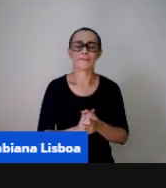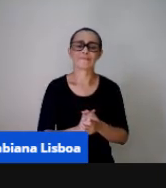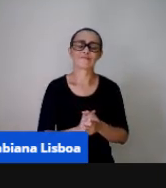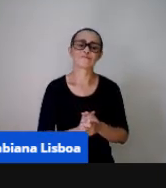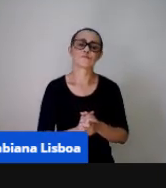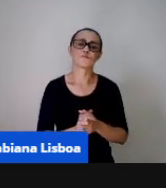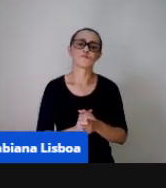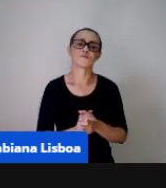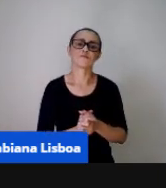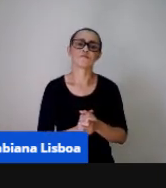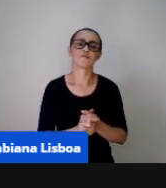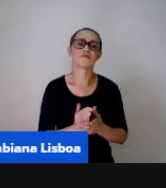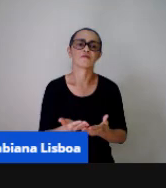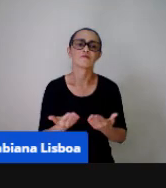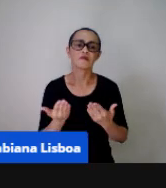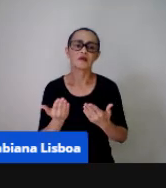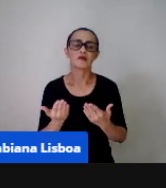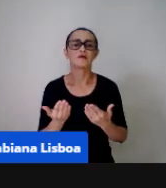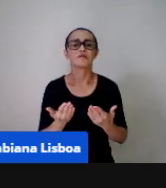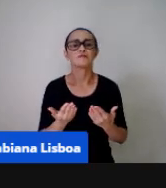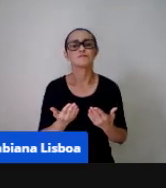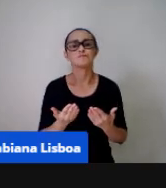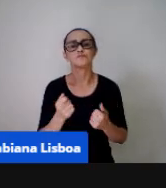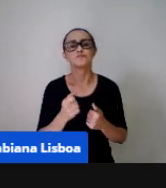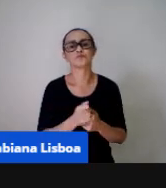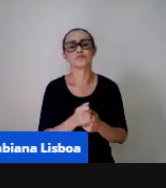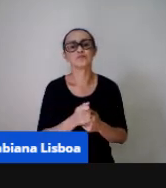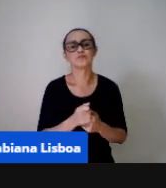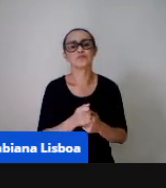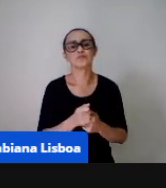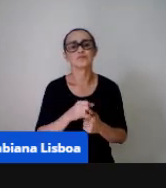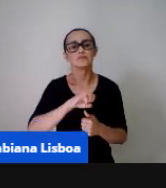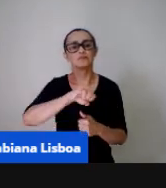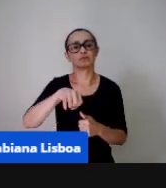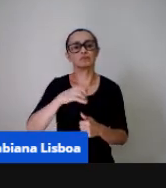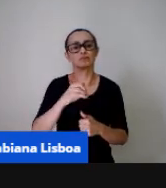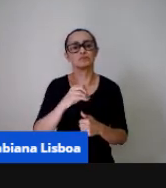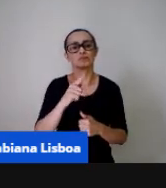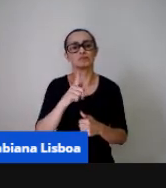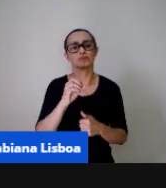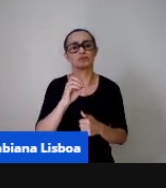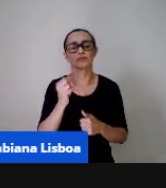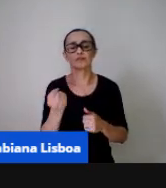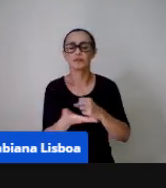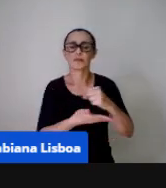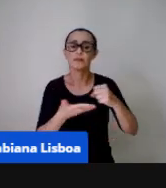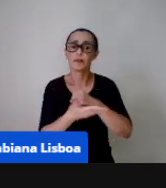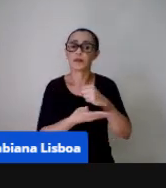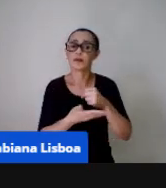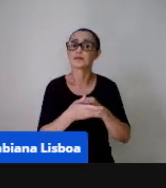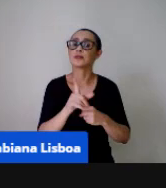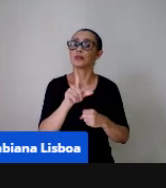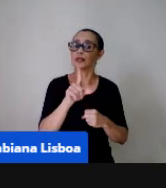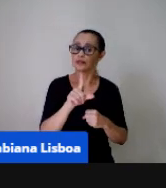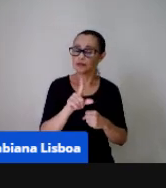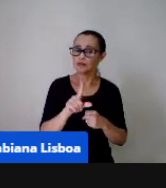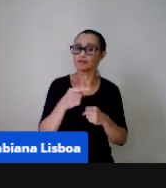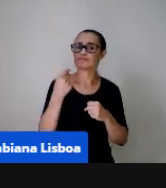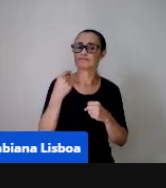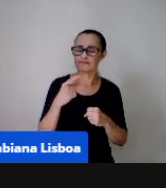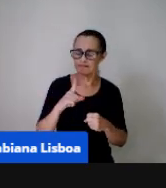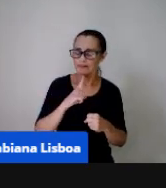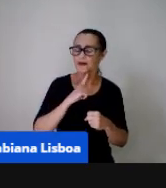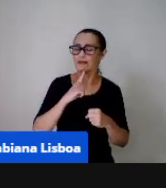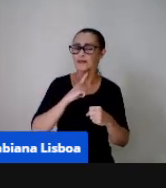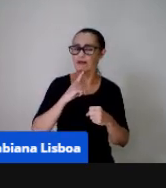aí nós temos os jogos básicos já começamos a ter um pouco mais de desafio nesses jogos né de raciocínio pra gente